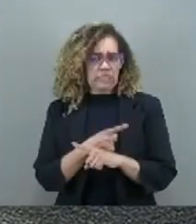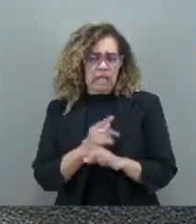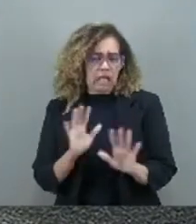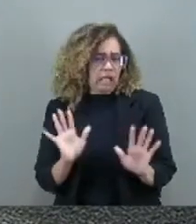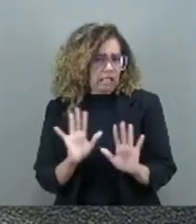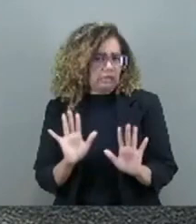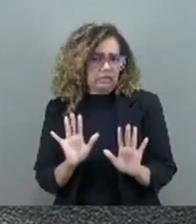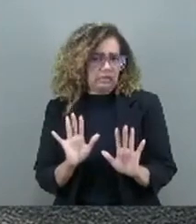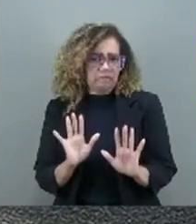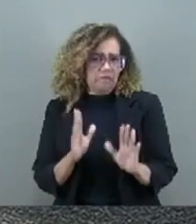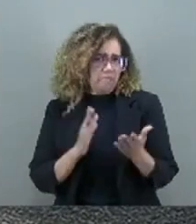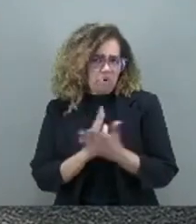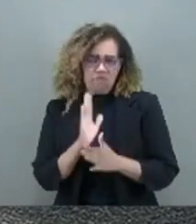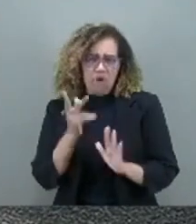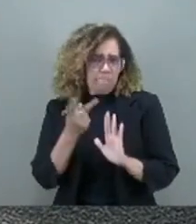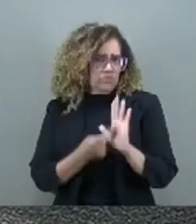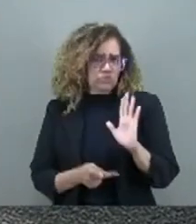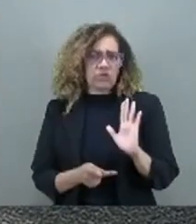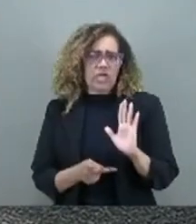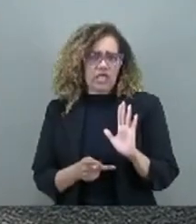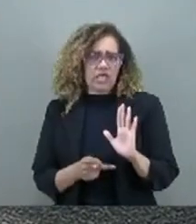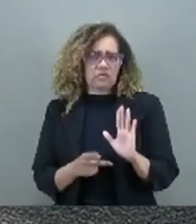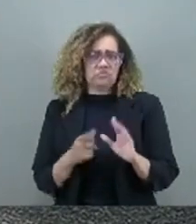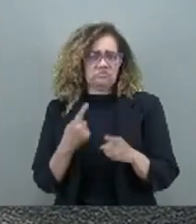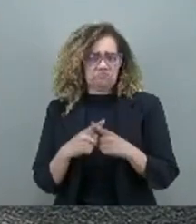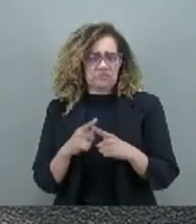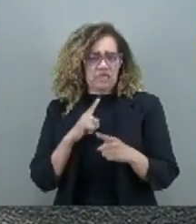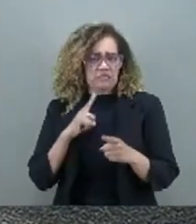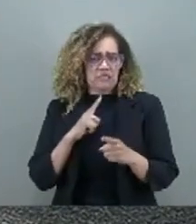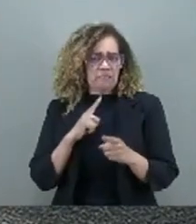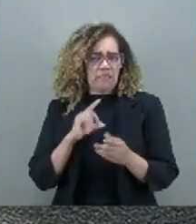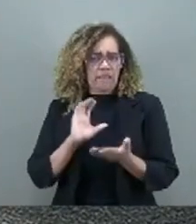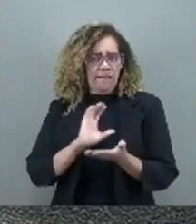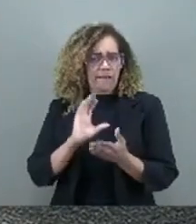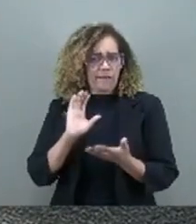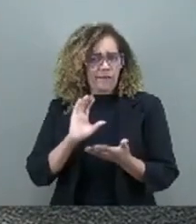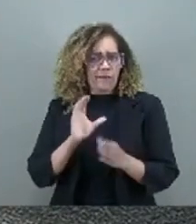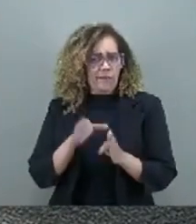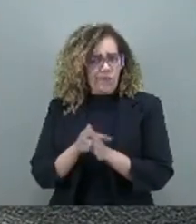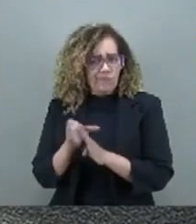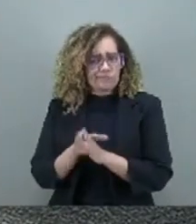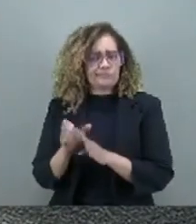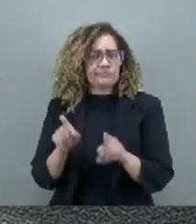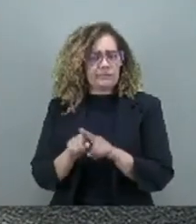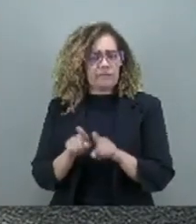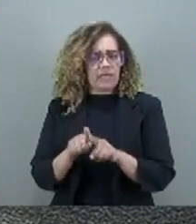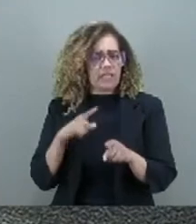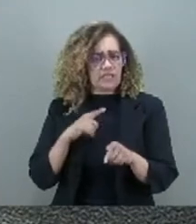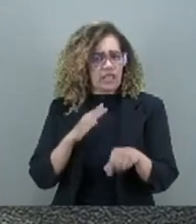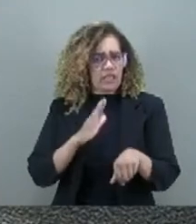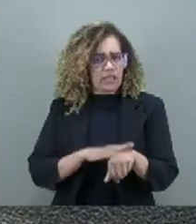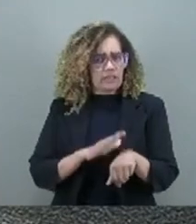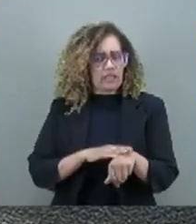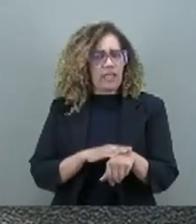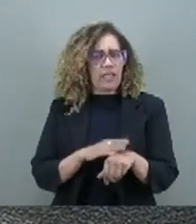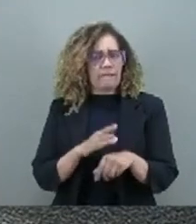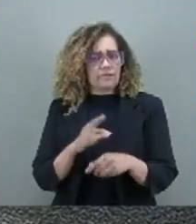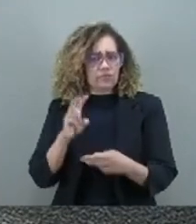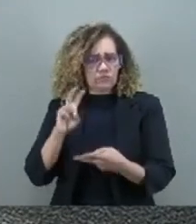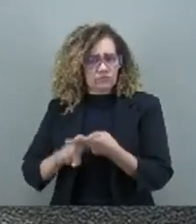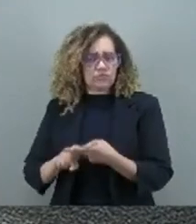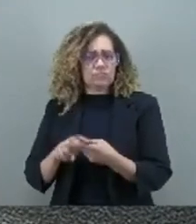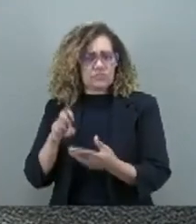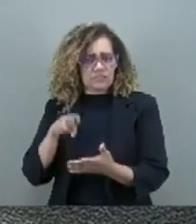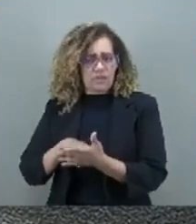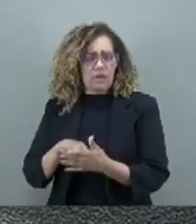do projeto. Até existe uma orientação do CNJ para consignar esse tempo de prisão cautelar na